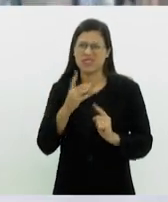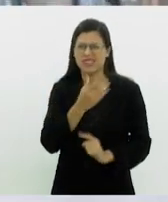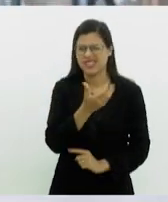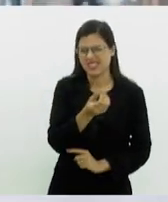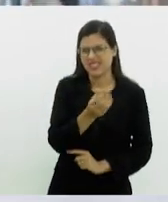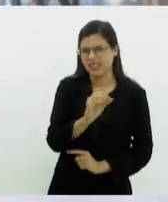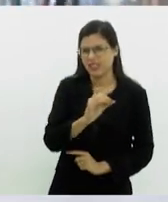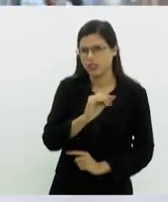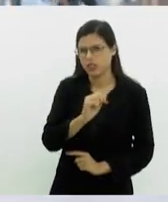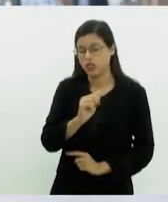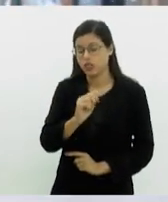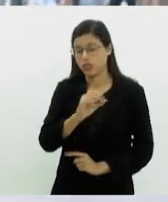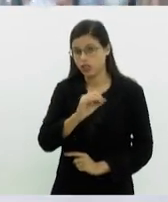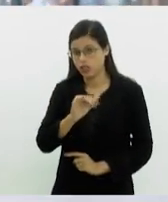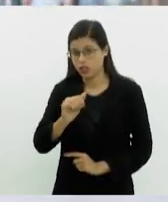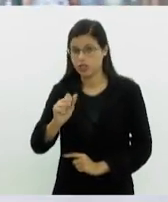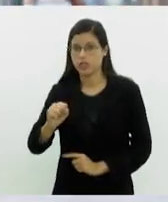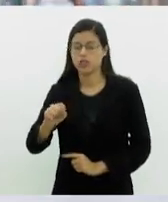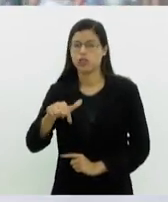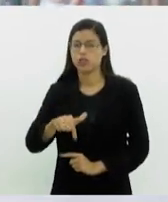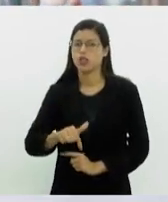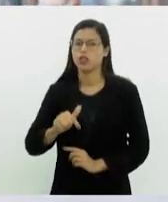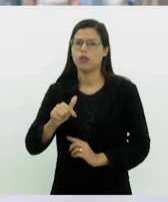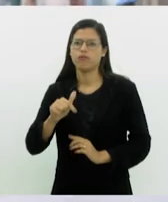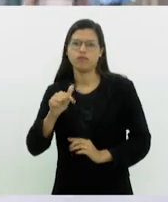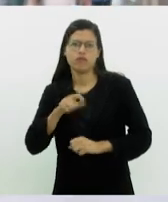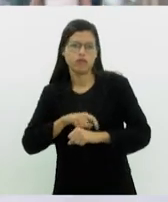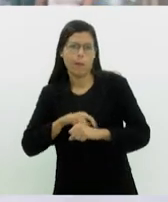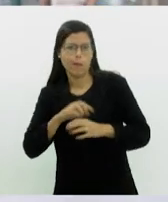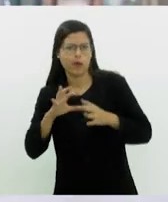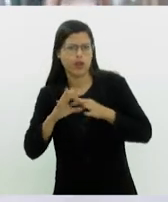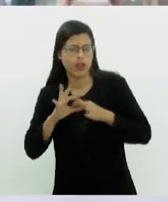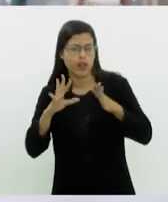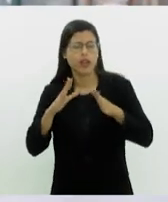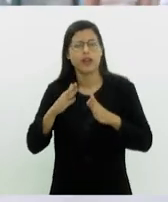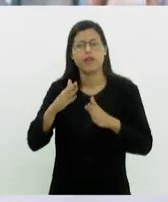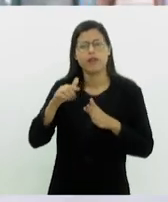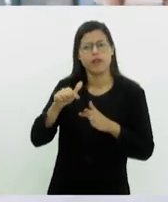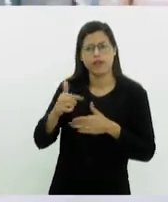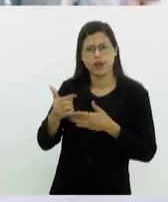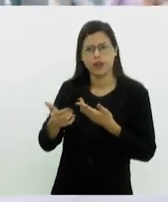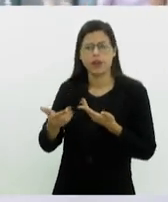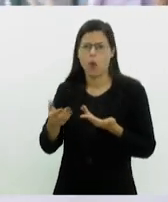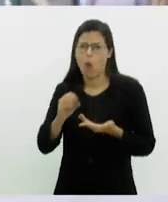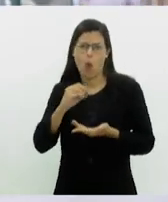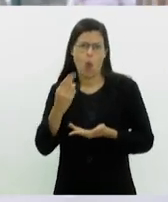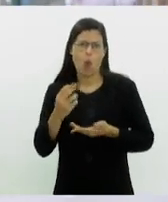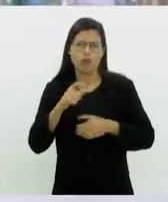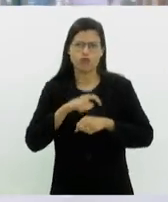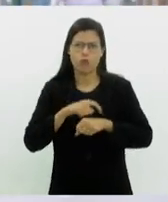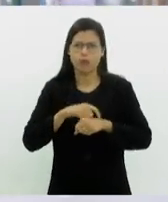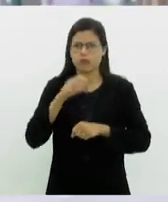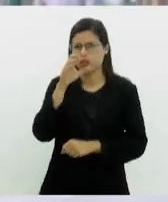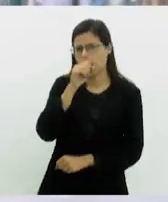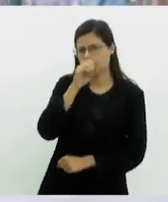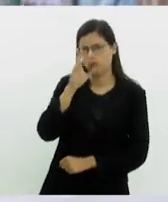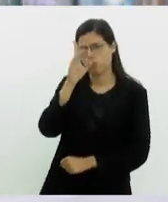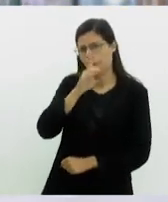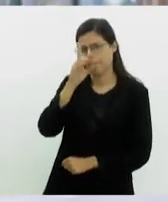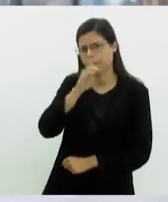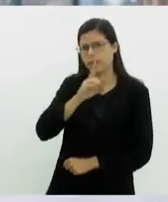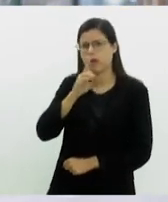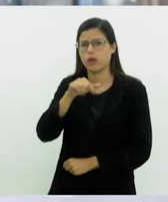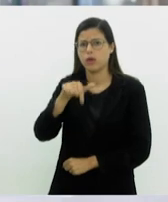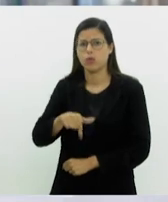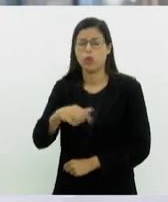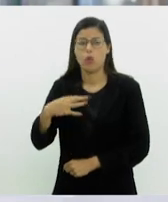dias para, durante esses 60 dias, no tempo livre, no tempo de lazer, ou até mesmo num tempo ali que ele quer dedicar no sábado e domingo, o voluntário